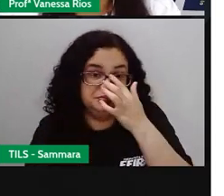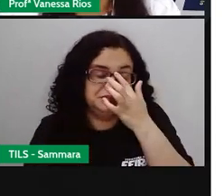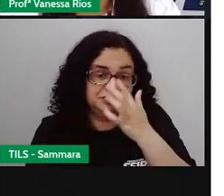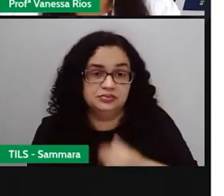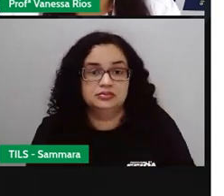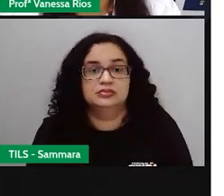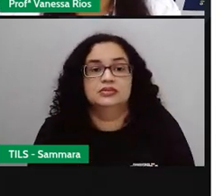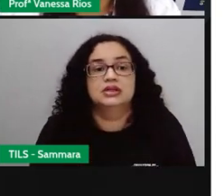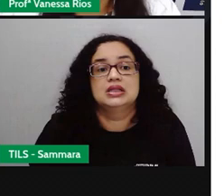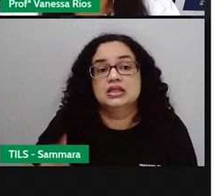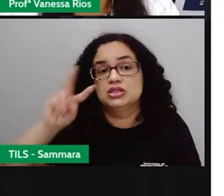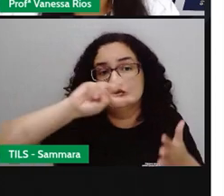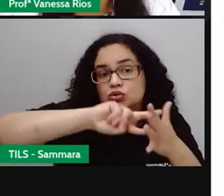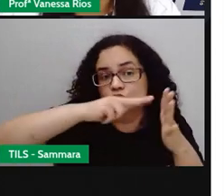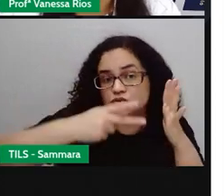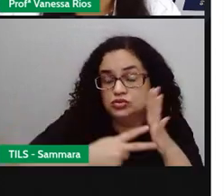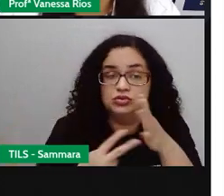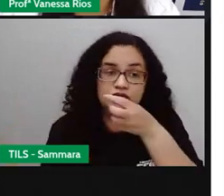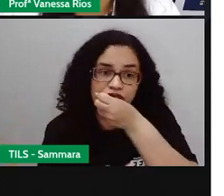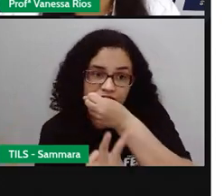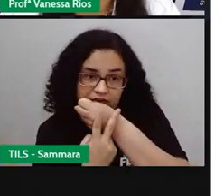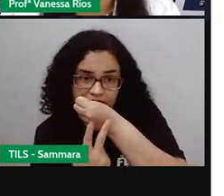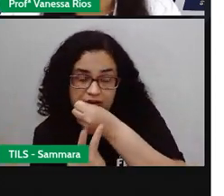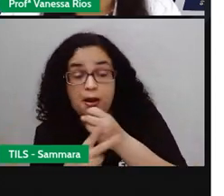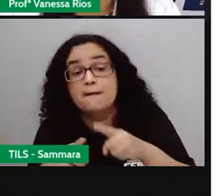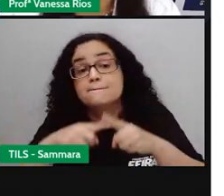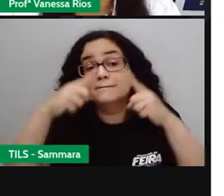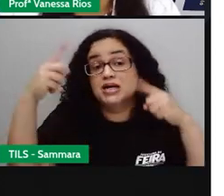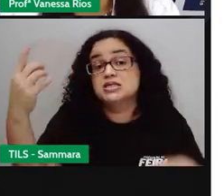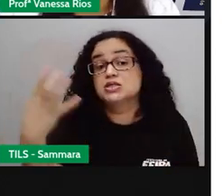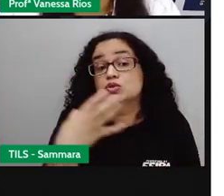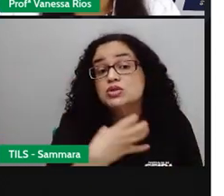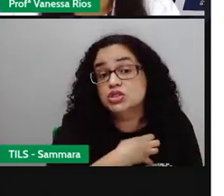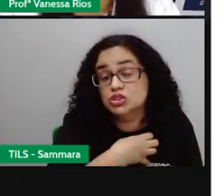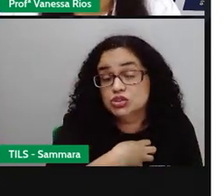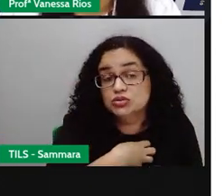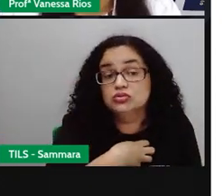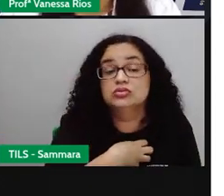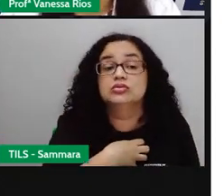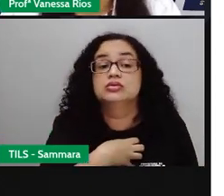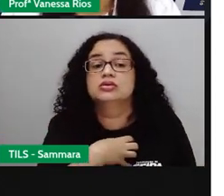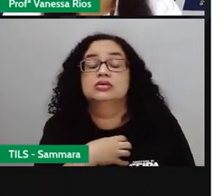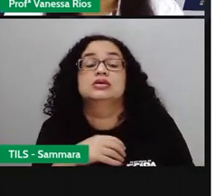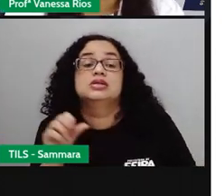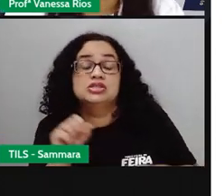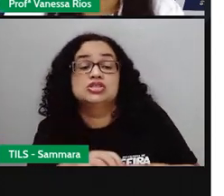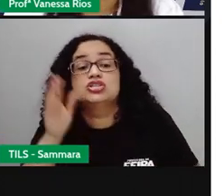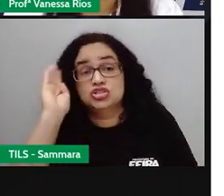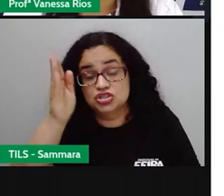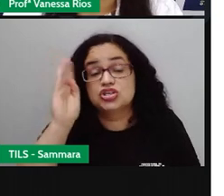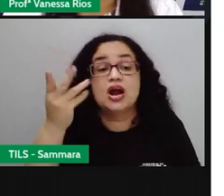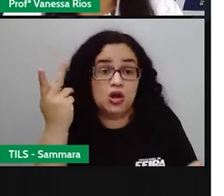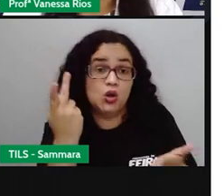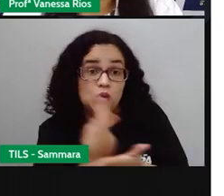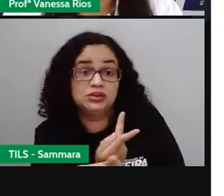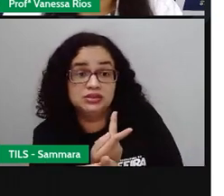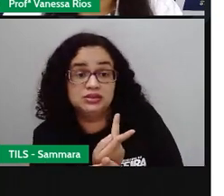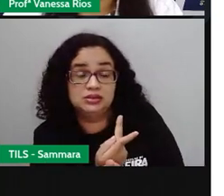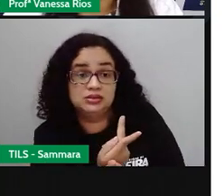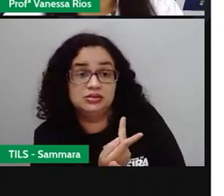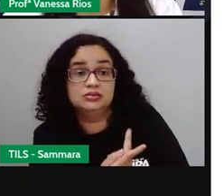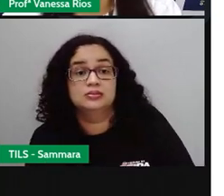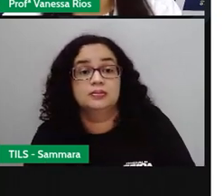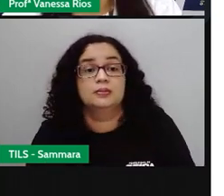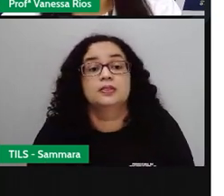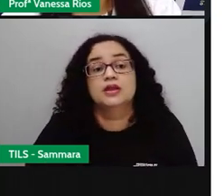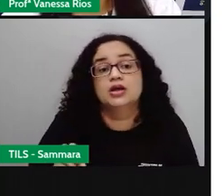Não o significado do verbo, né? Mas o sentido das ações. Se já foram feitas, estão sendo